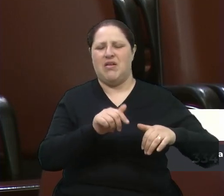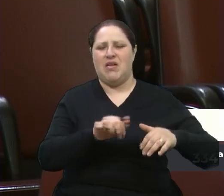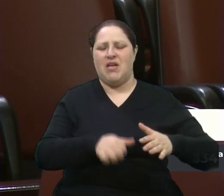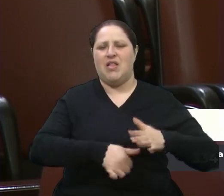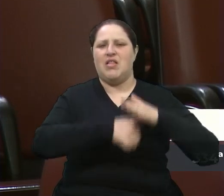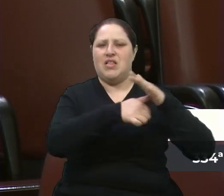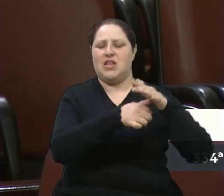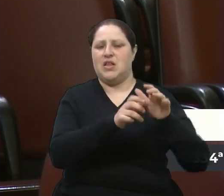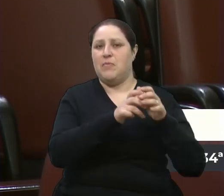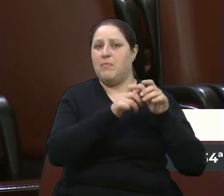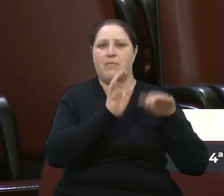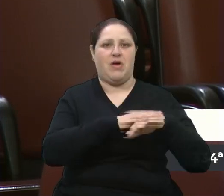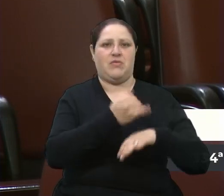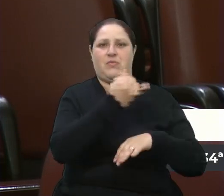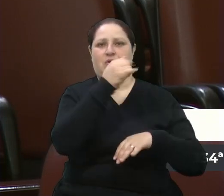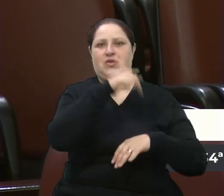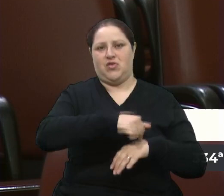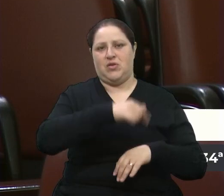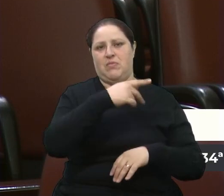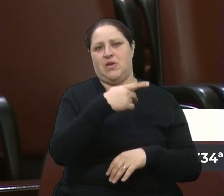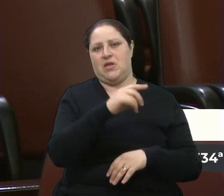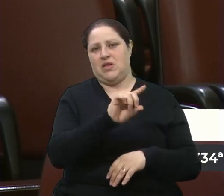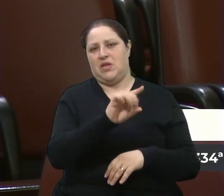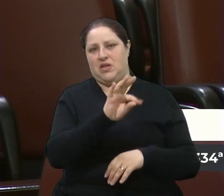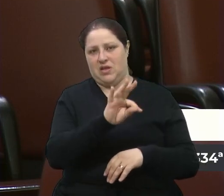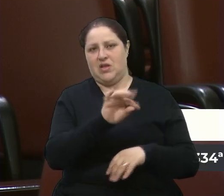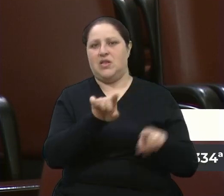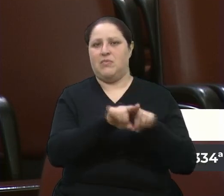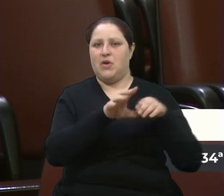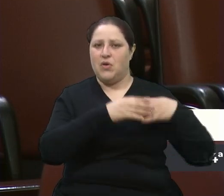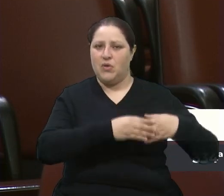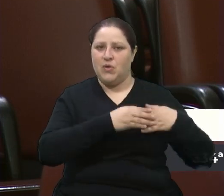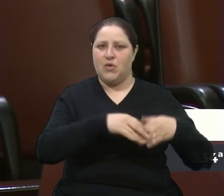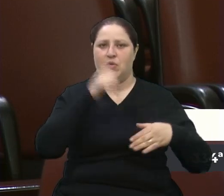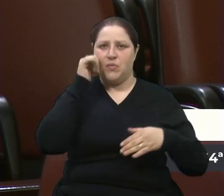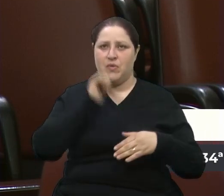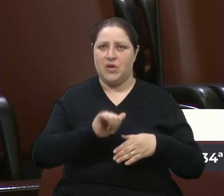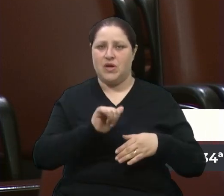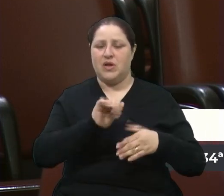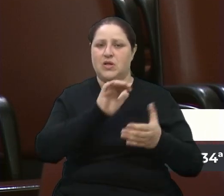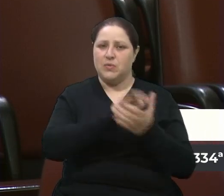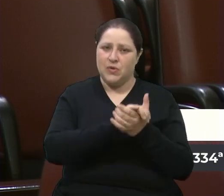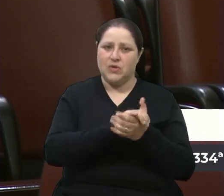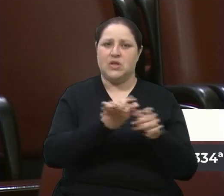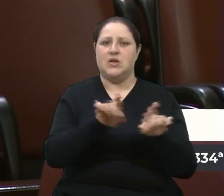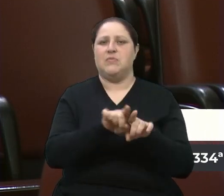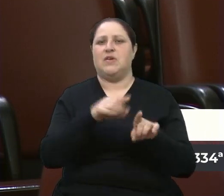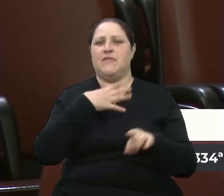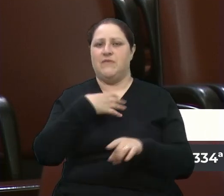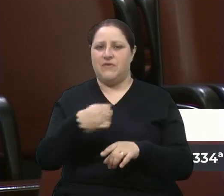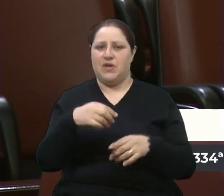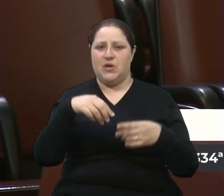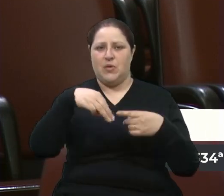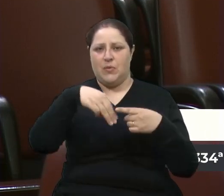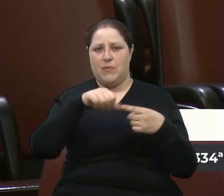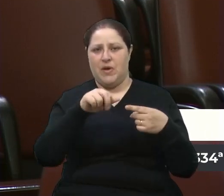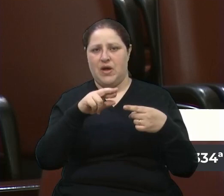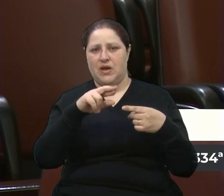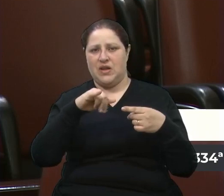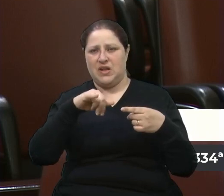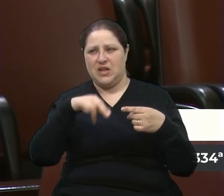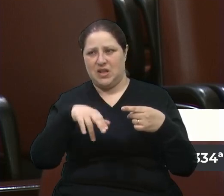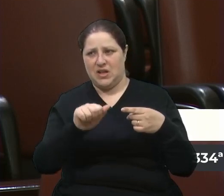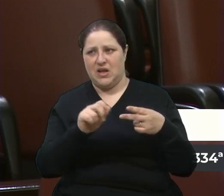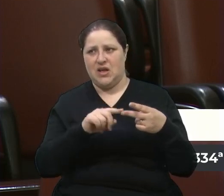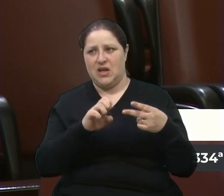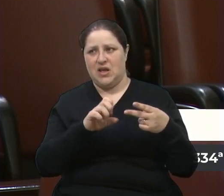Alceu Barbosa Velho. Quero também fazer uma saudação à sua esposa, Alexandre Baldicerotto, aos seus filhos, a Marina e o Eduardo, e